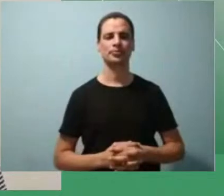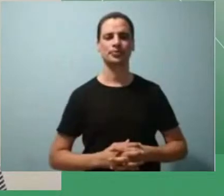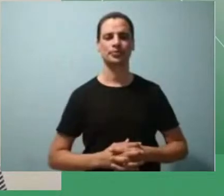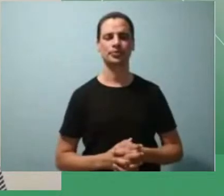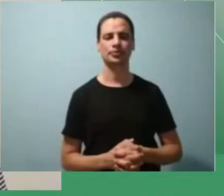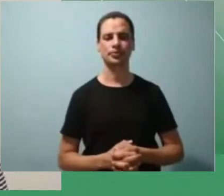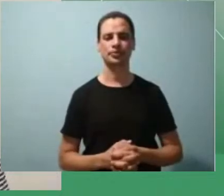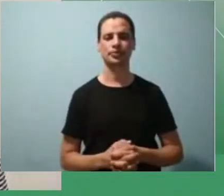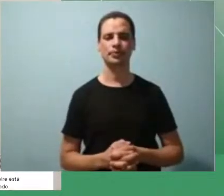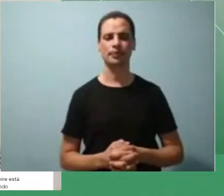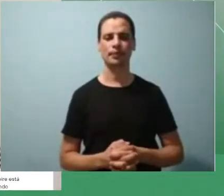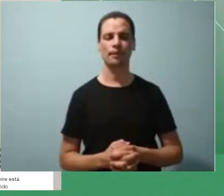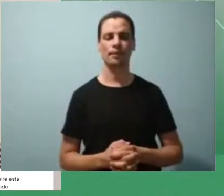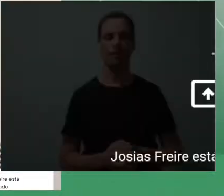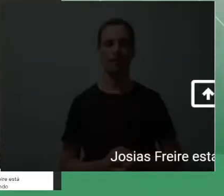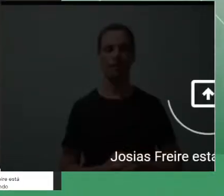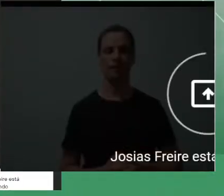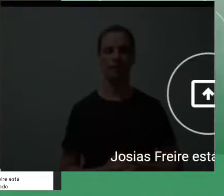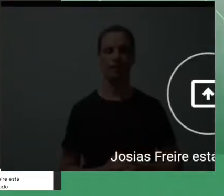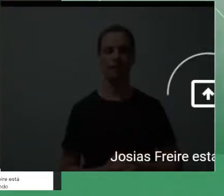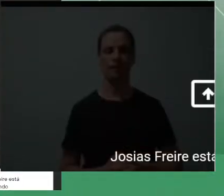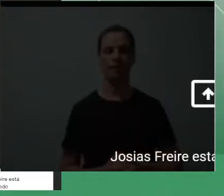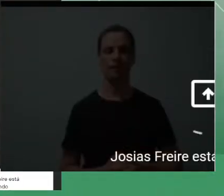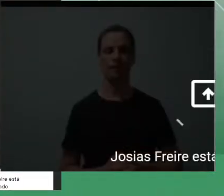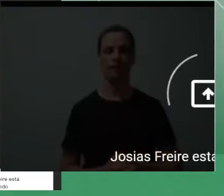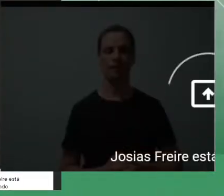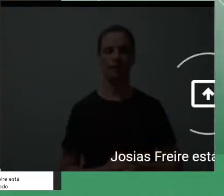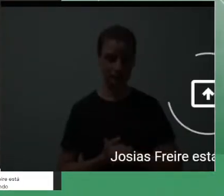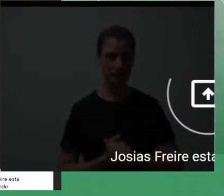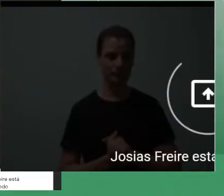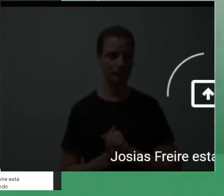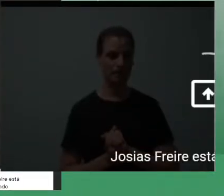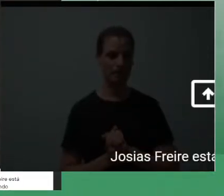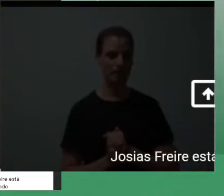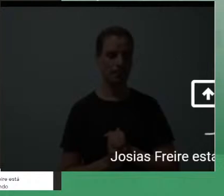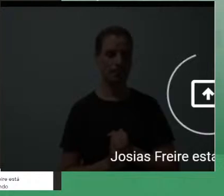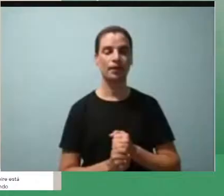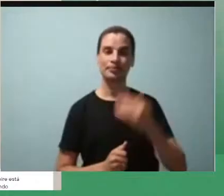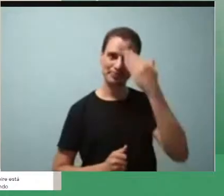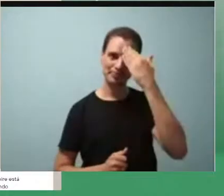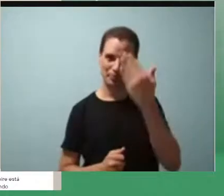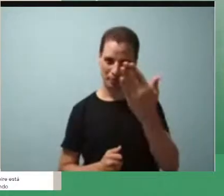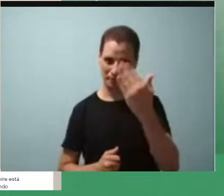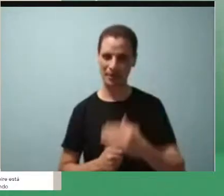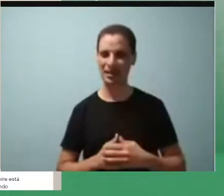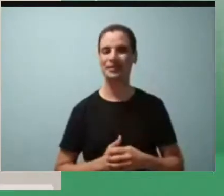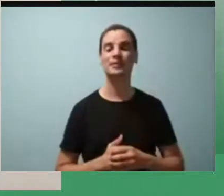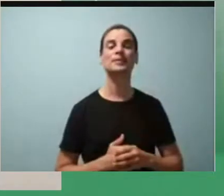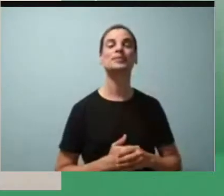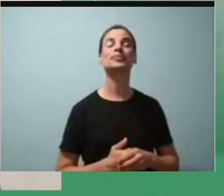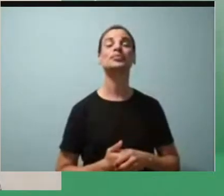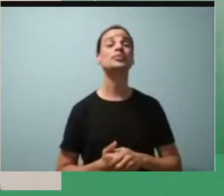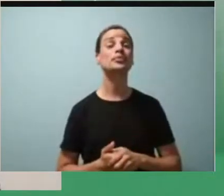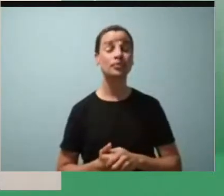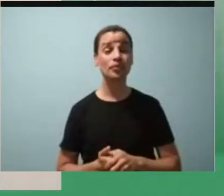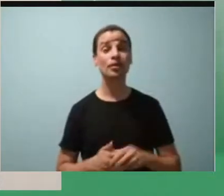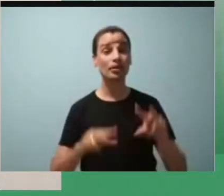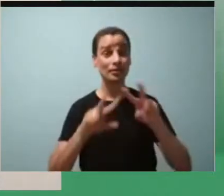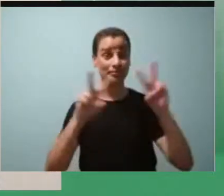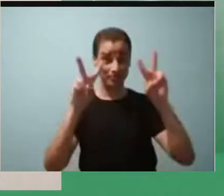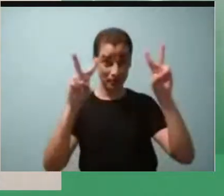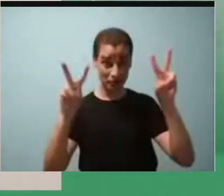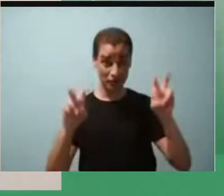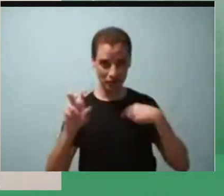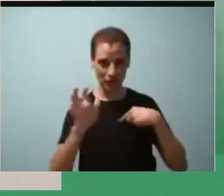por favor professor Josias obrigada o título da minha